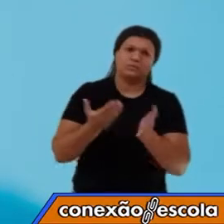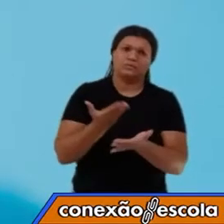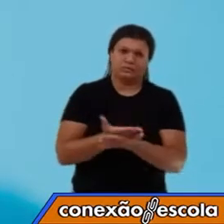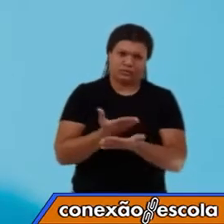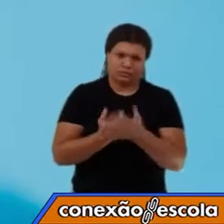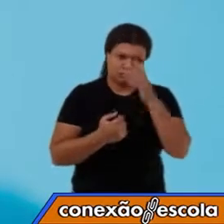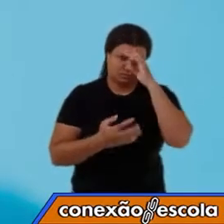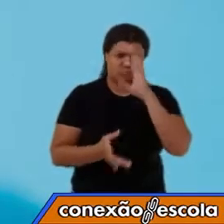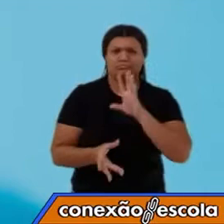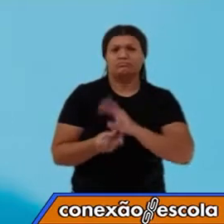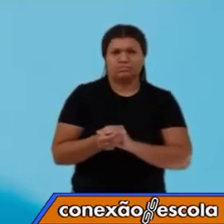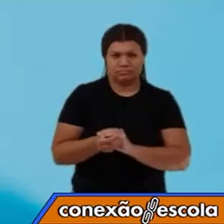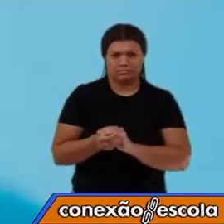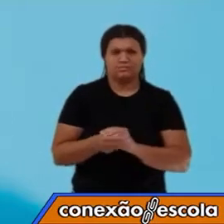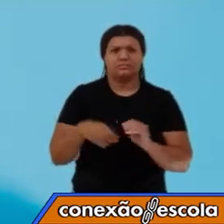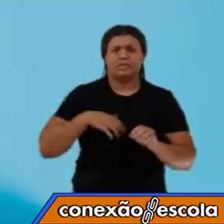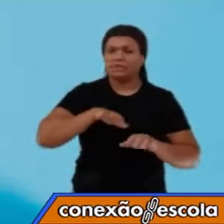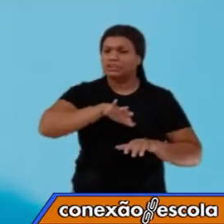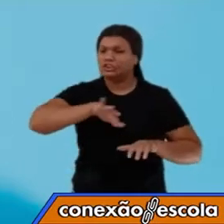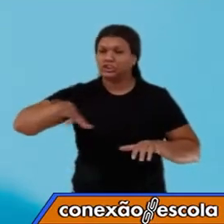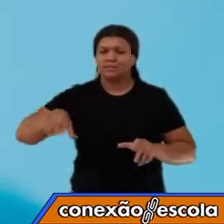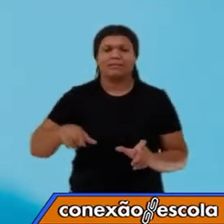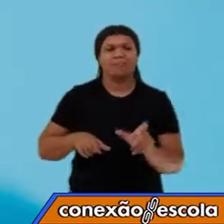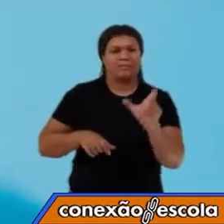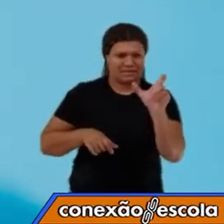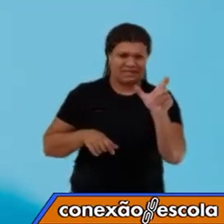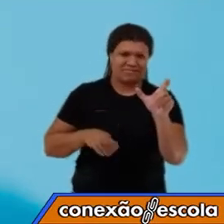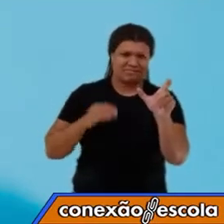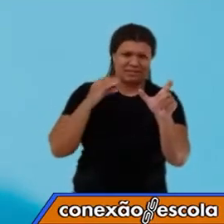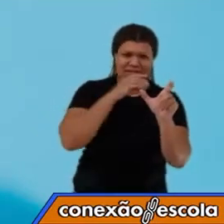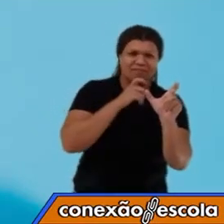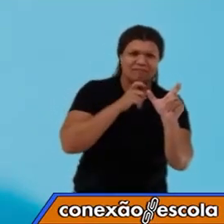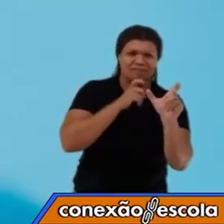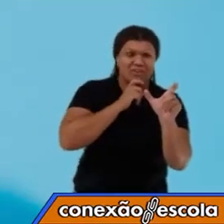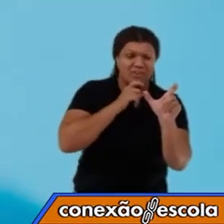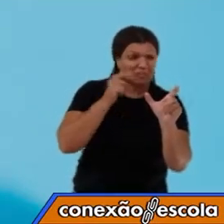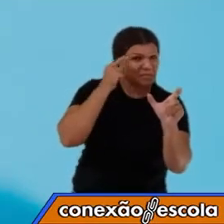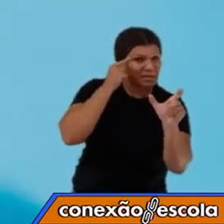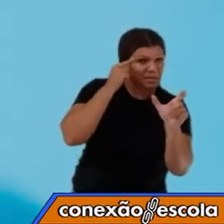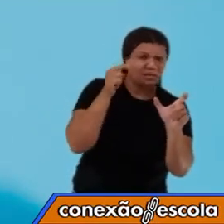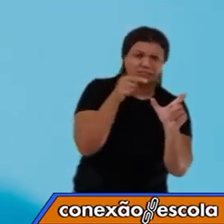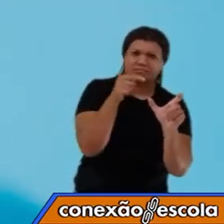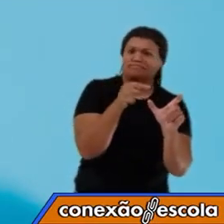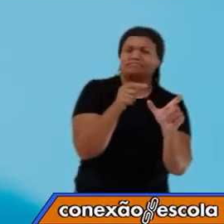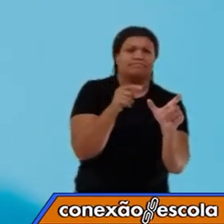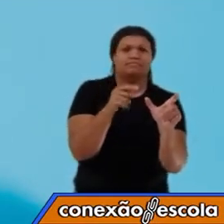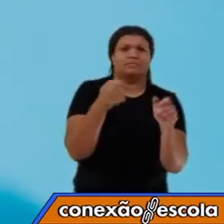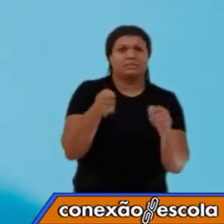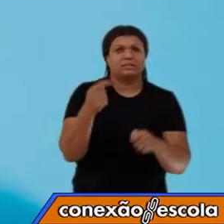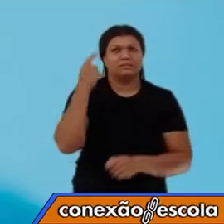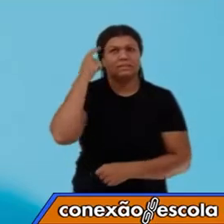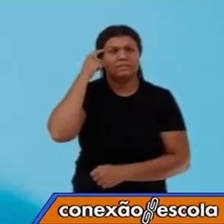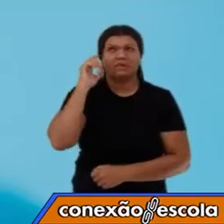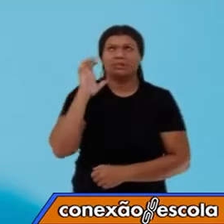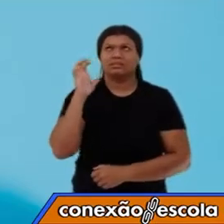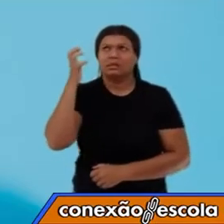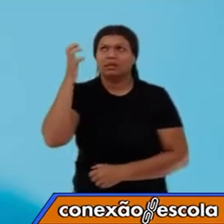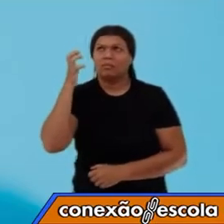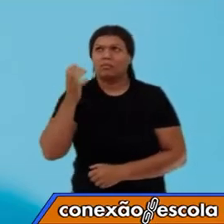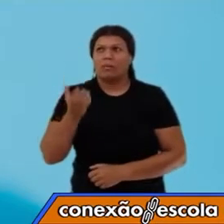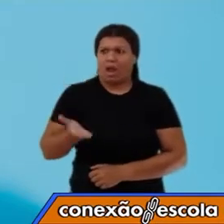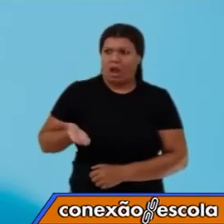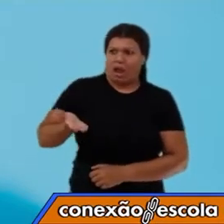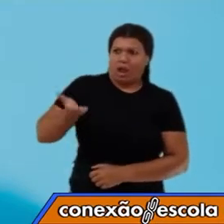vamos deixar aí esse quente e frio para pensar em temperaturas altas e temperaturas baixas.